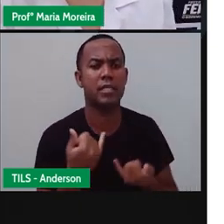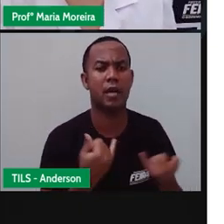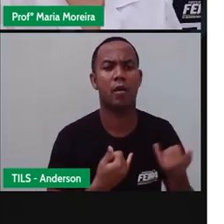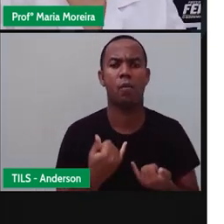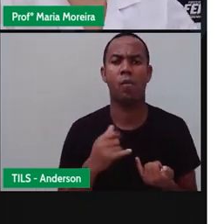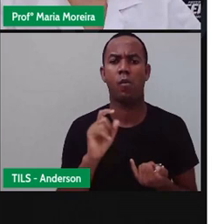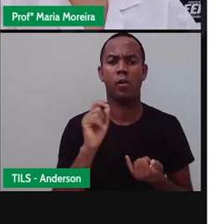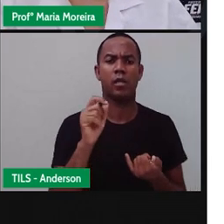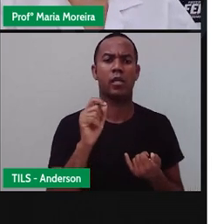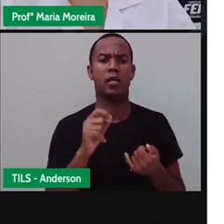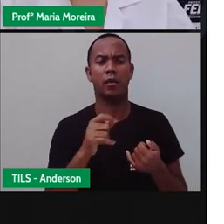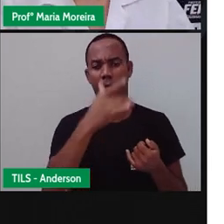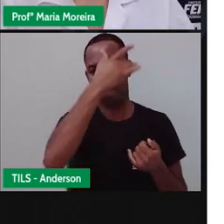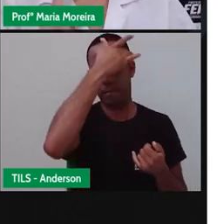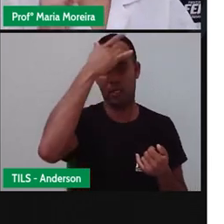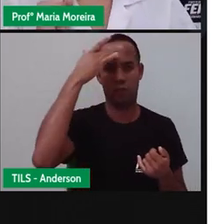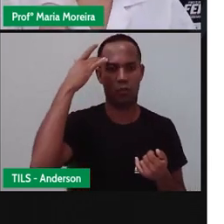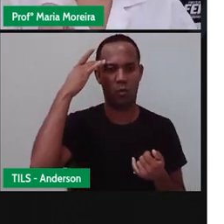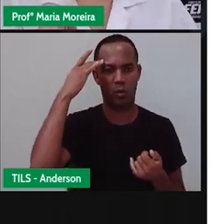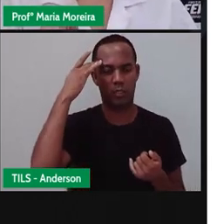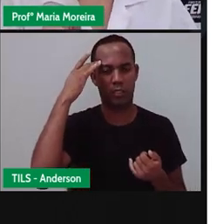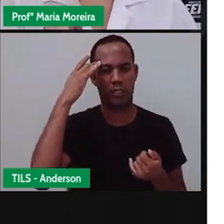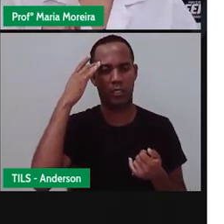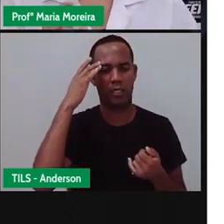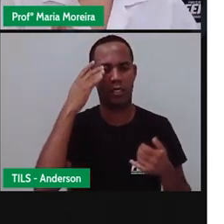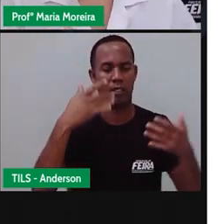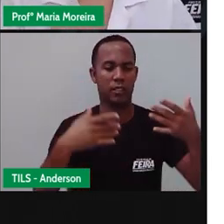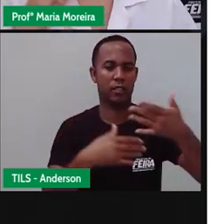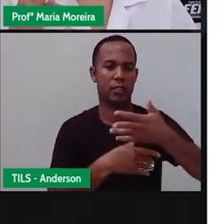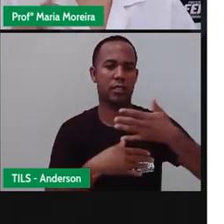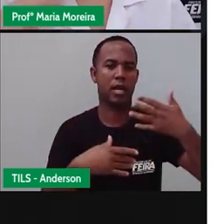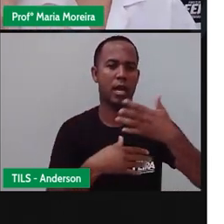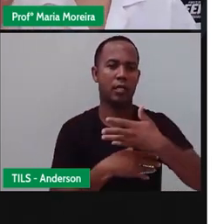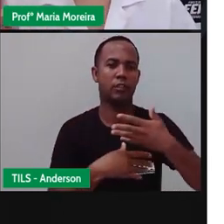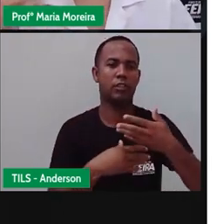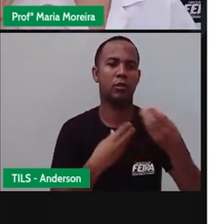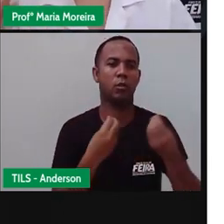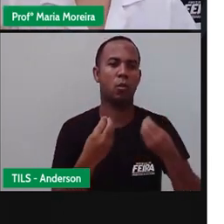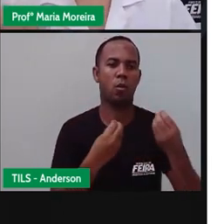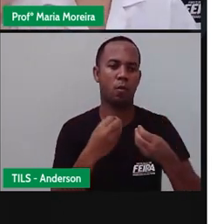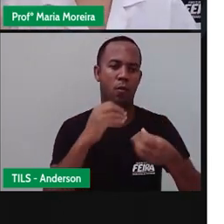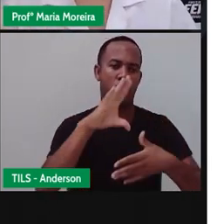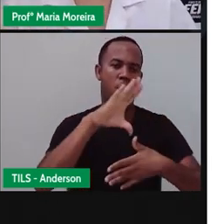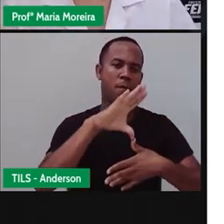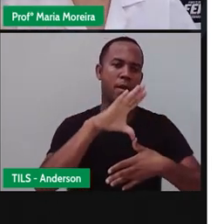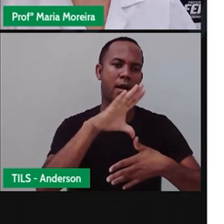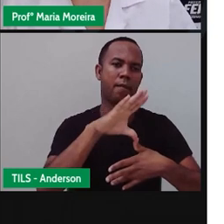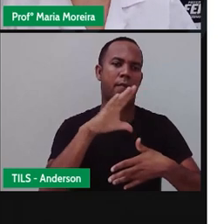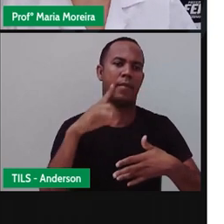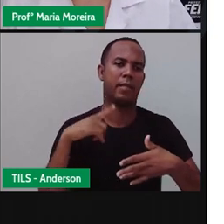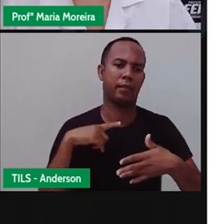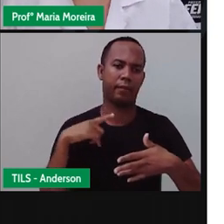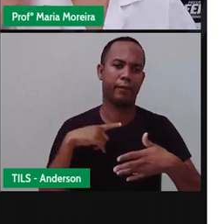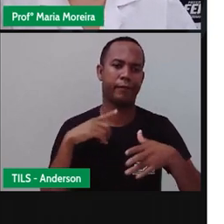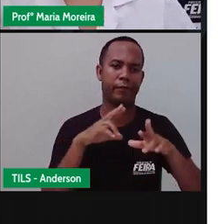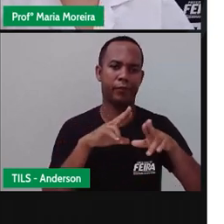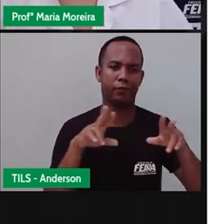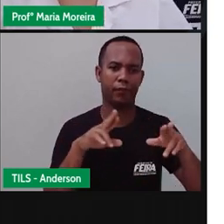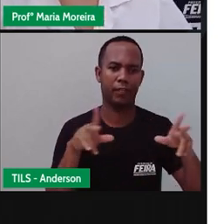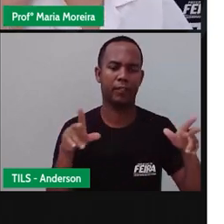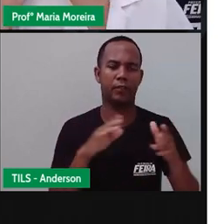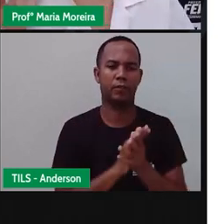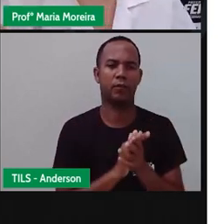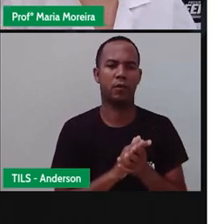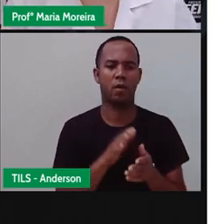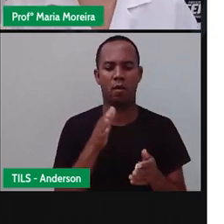a distribuição da população. Lembra o que a Pró falou? Que existem mapas, né, com características diversas. Olha, mapa que vai